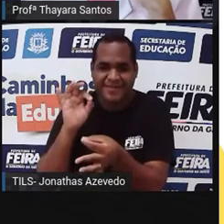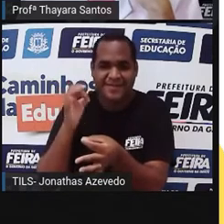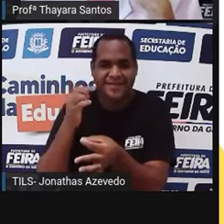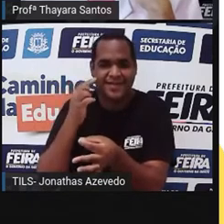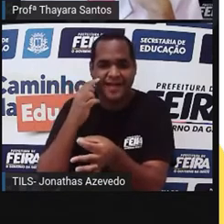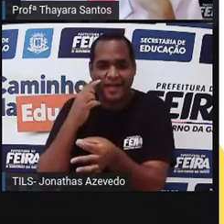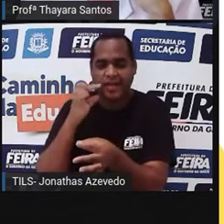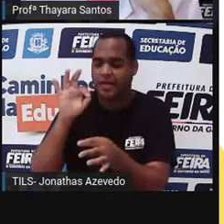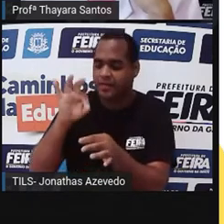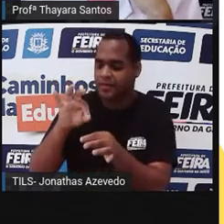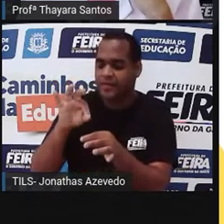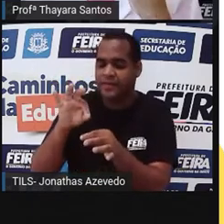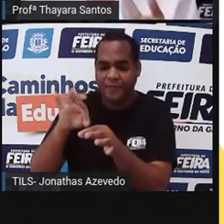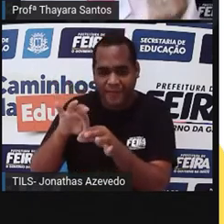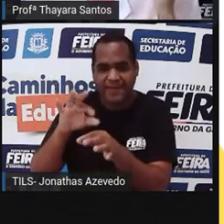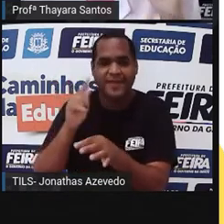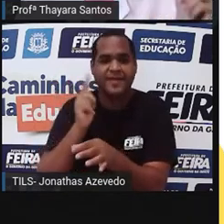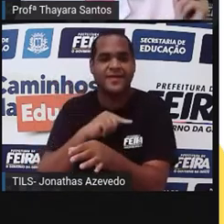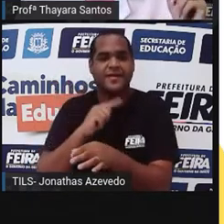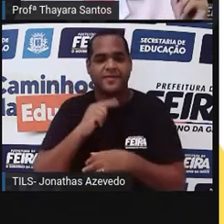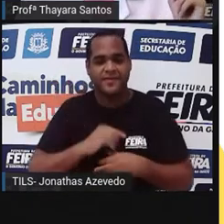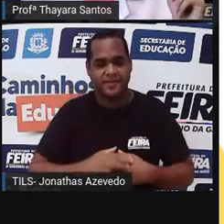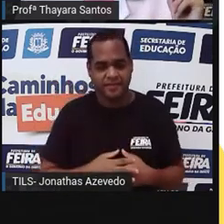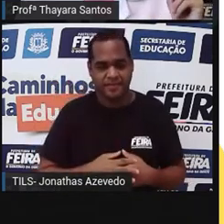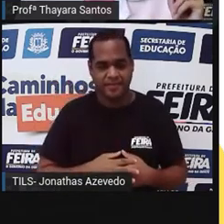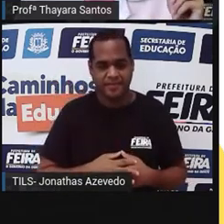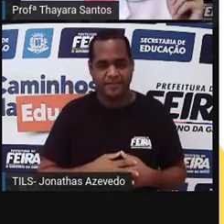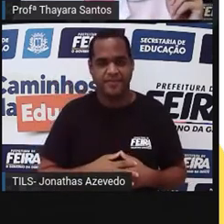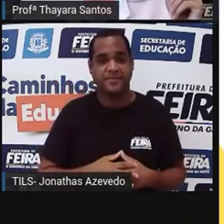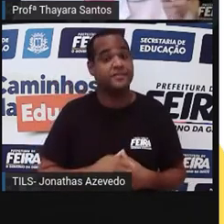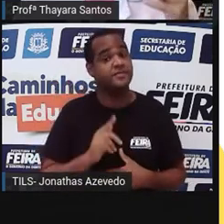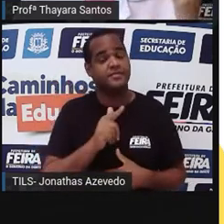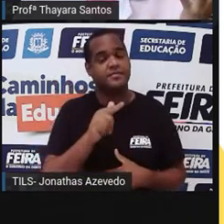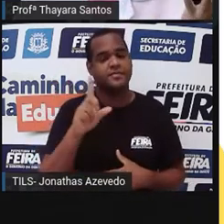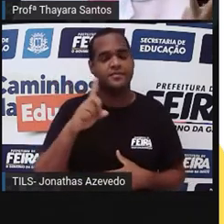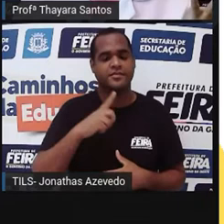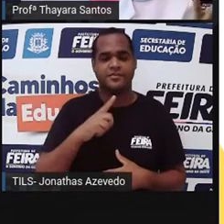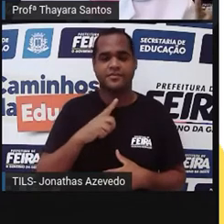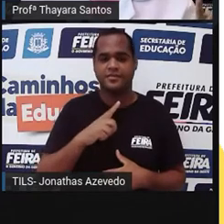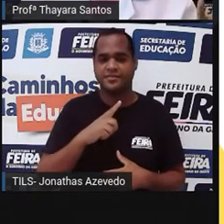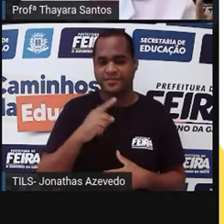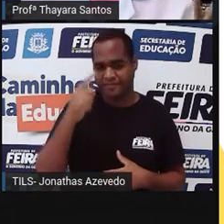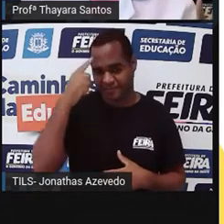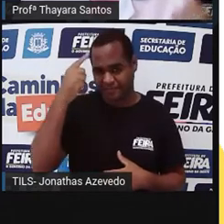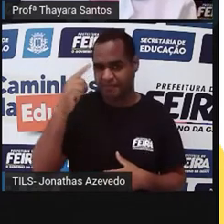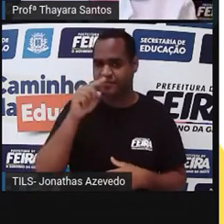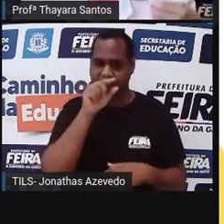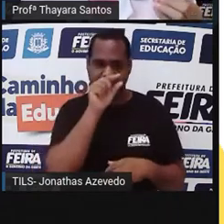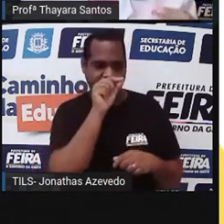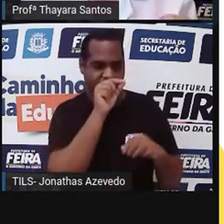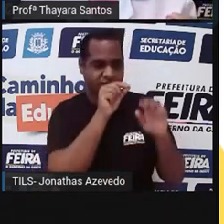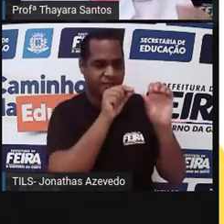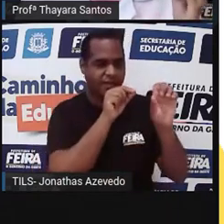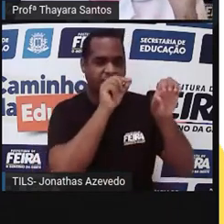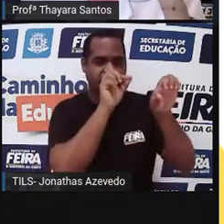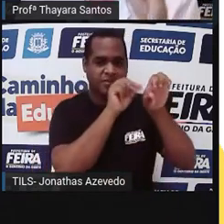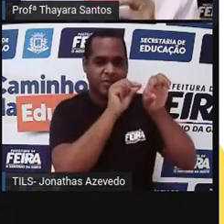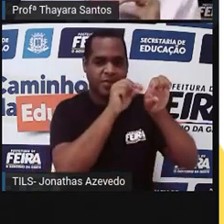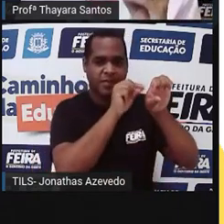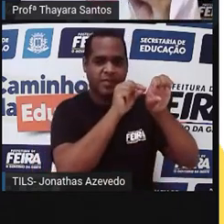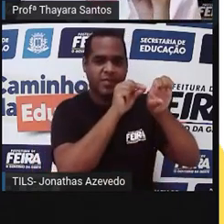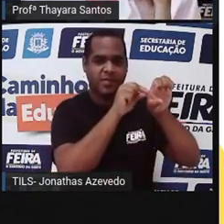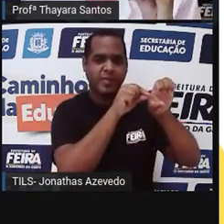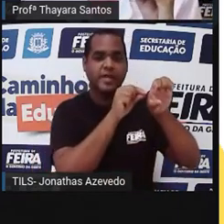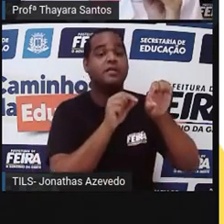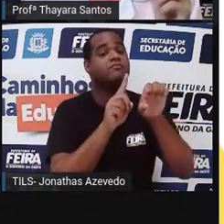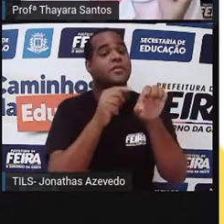bico desse jeito aqui. Ah, um animal que ele, tipo pica-pau, que ele pega os insetos que estão dentro